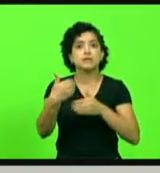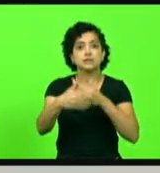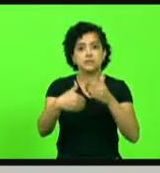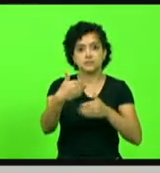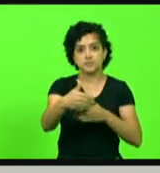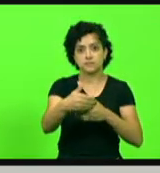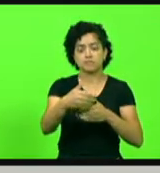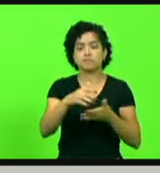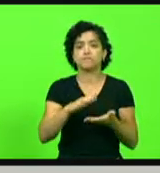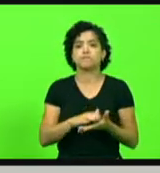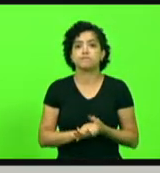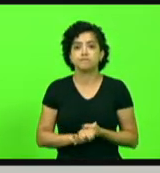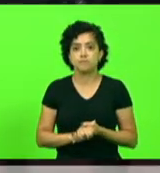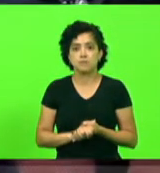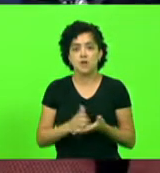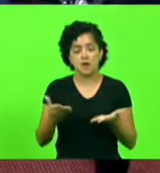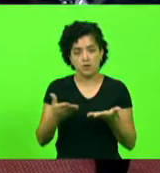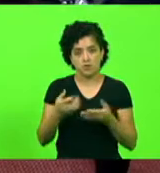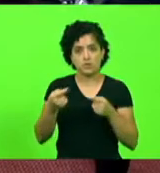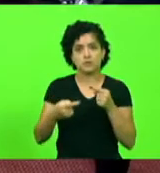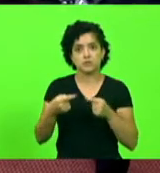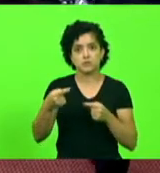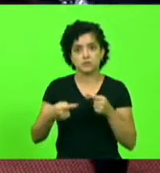secretaria. Em discussão.